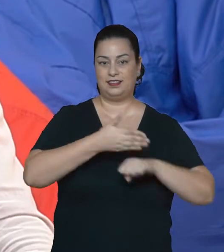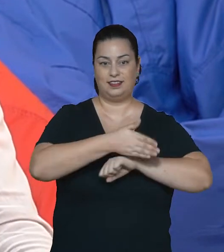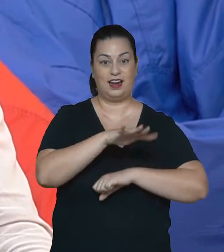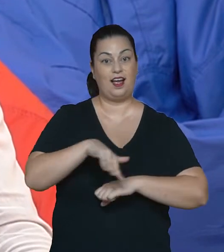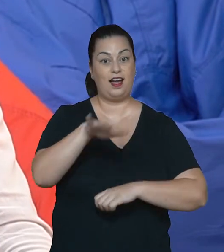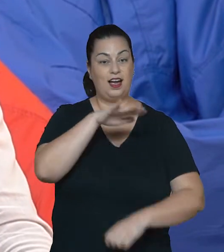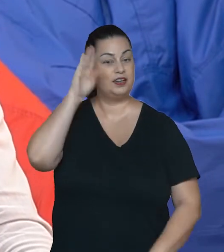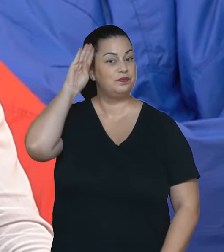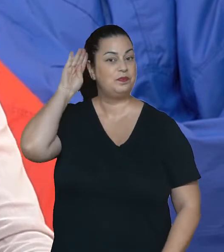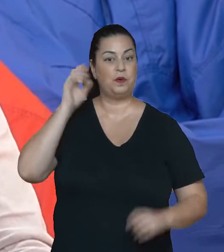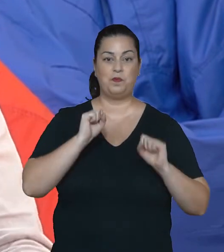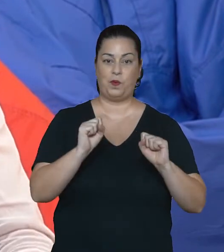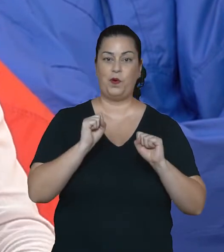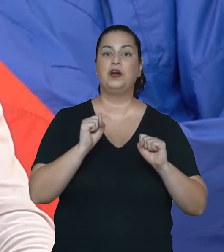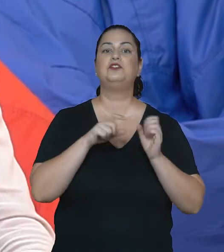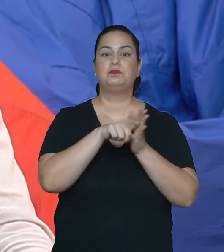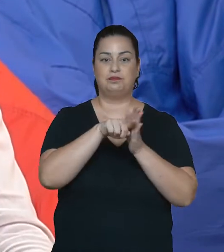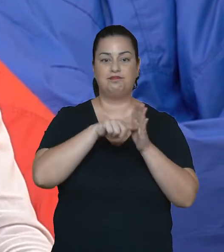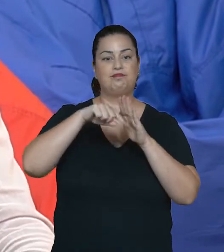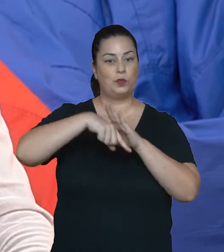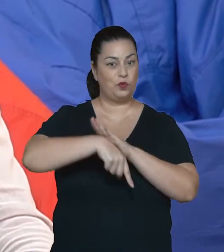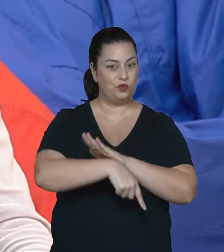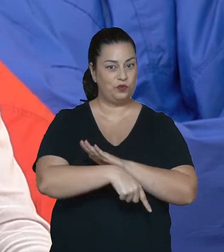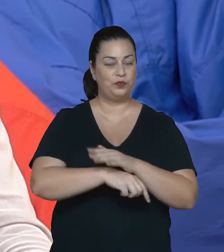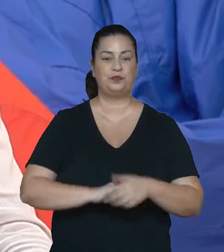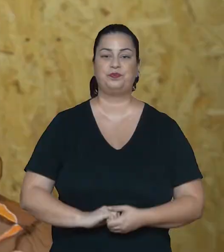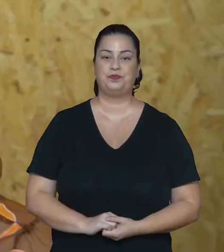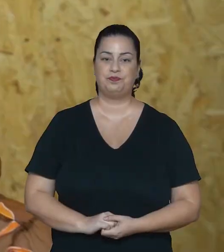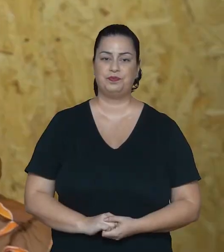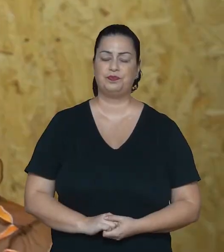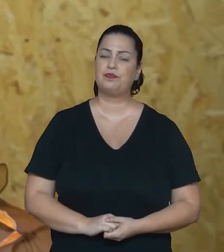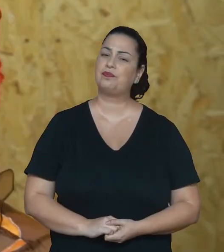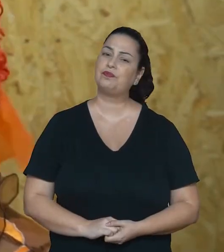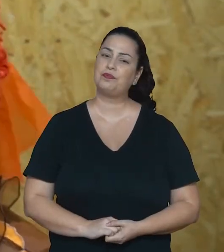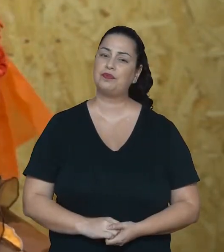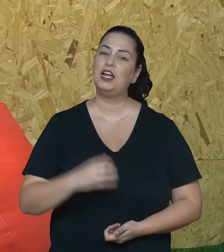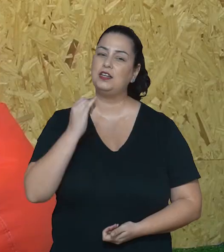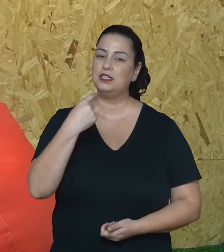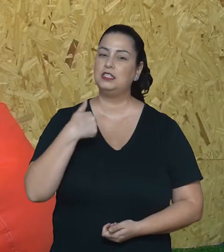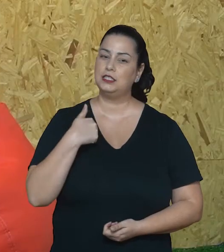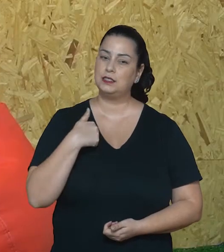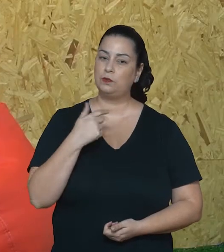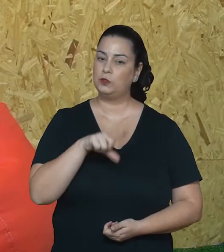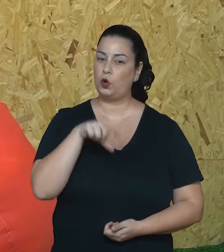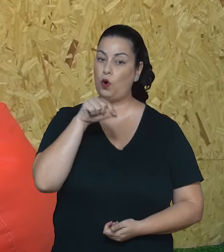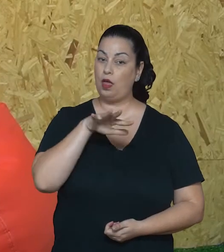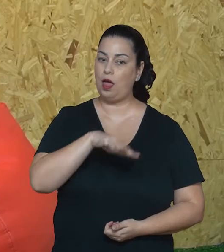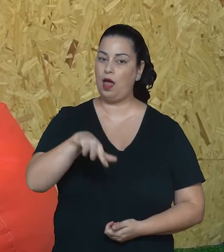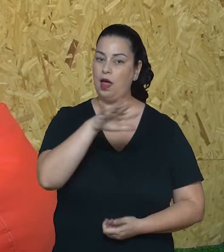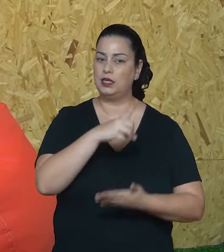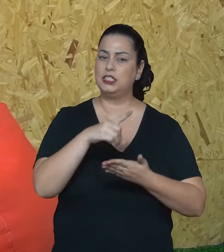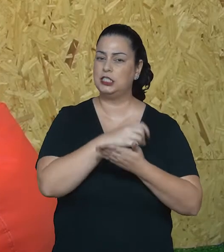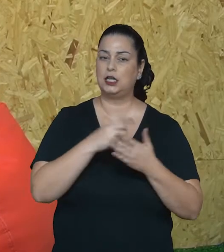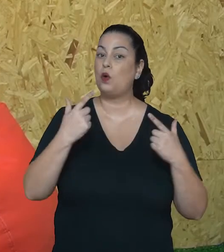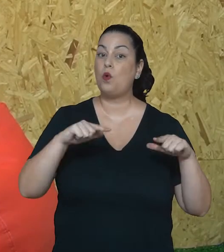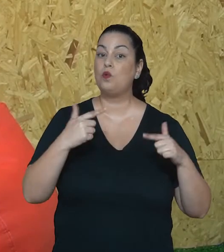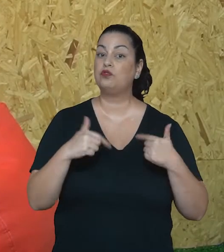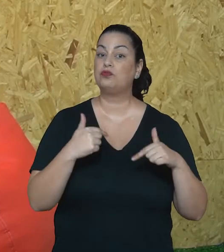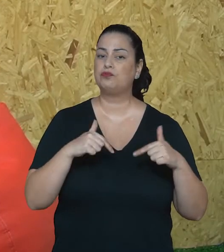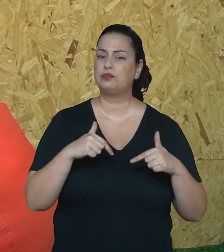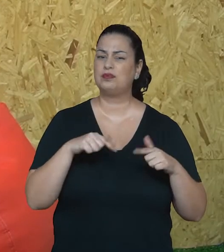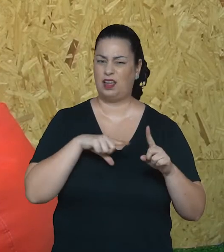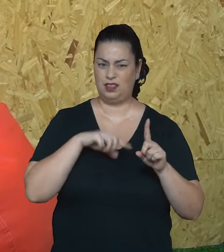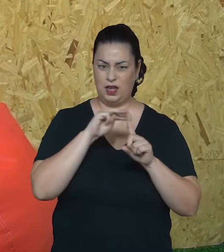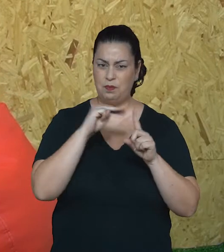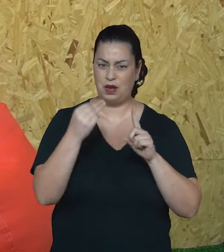na vida acadêmica, poder pesquisar em profundidade. Se eu me tornar um designer, quem